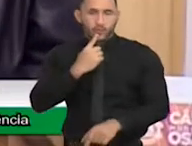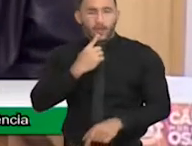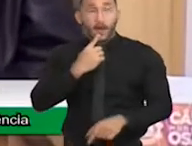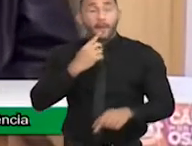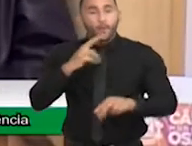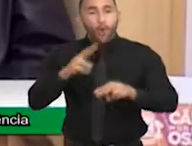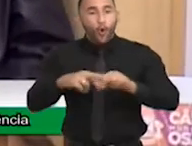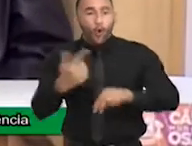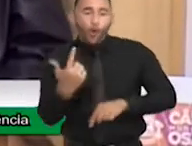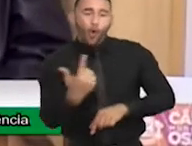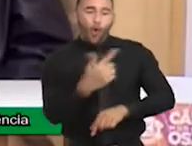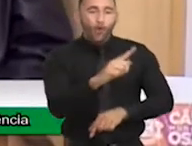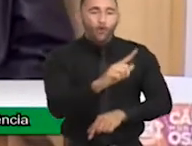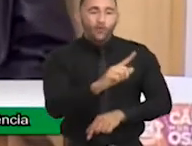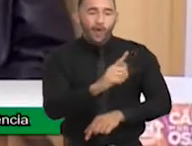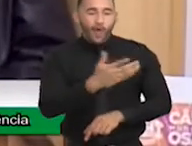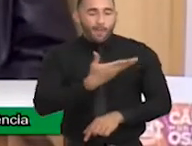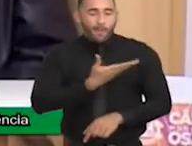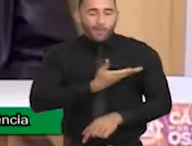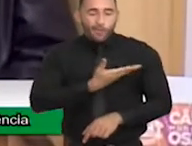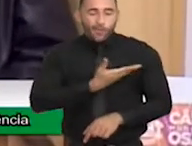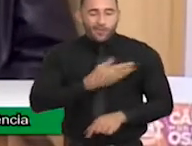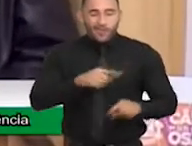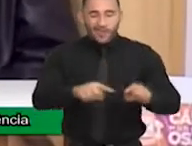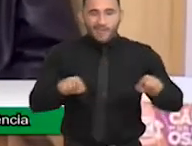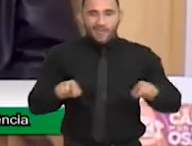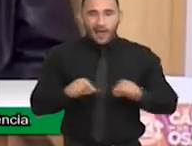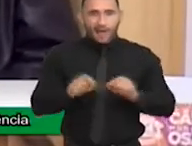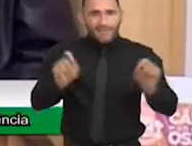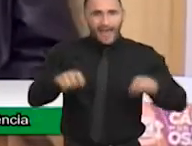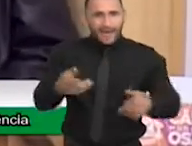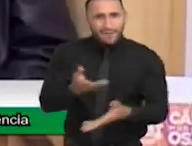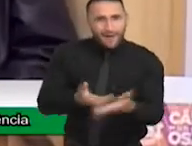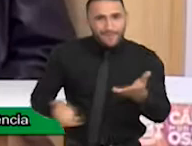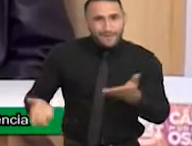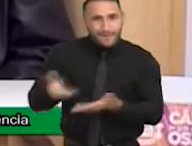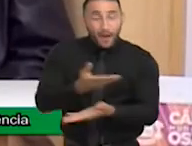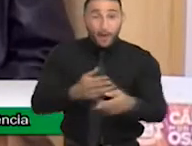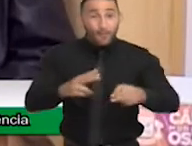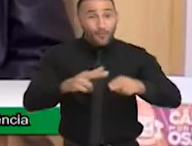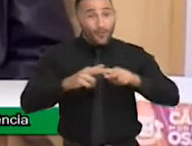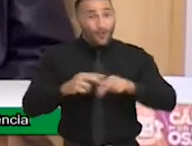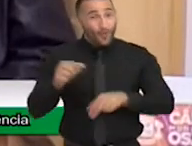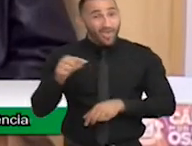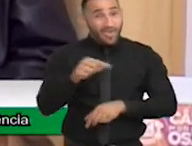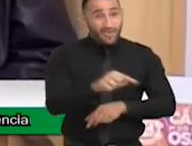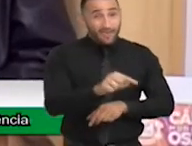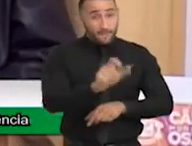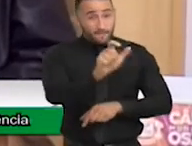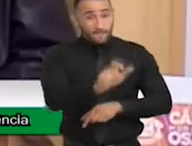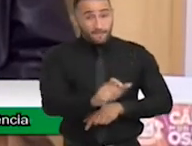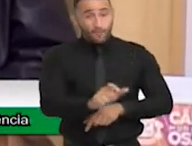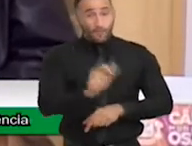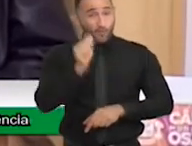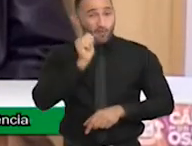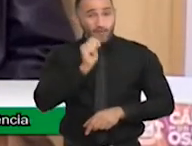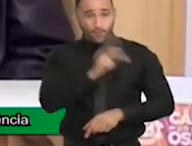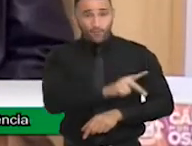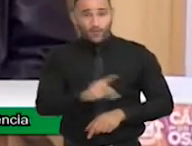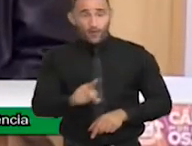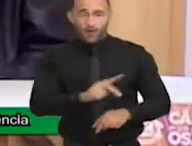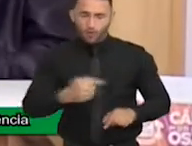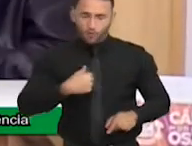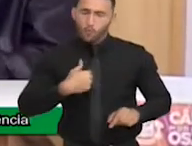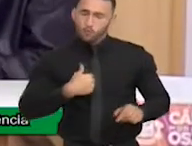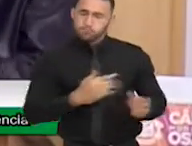modo que os demais coleguinhas passaram a interagir com aquele aluno. Então, nesse ponto, eu parabenizo muito essa professora teresinense que deu exemplo de